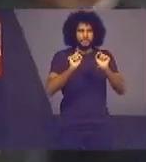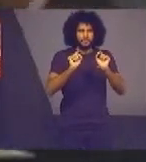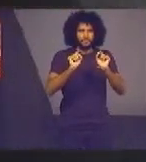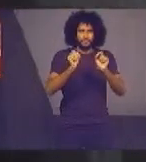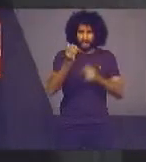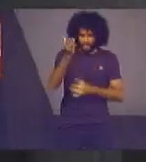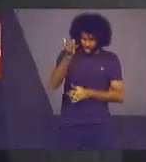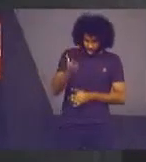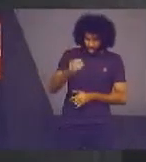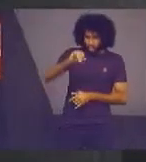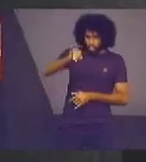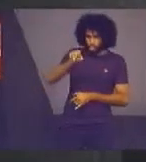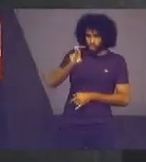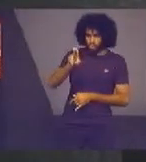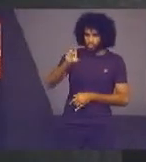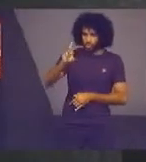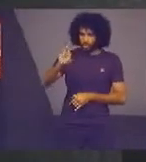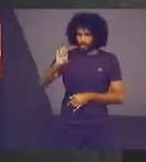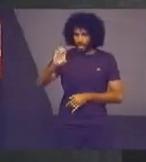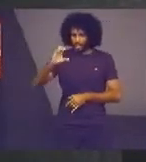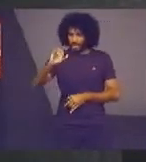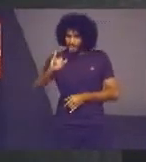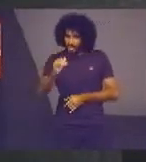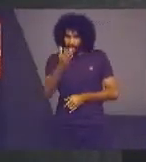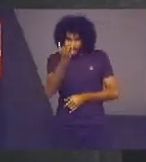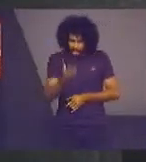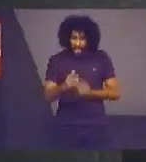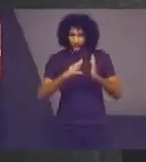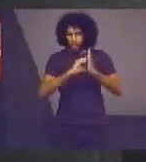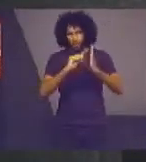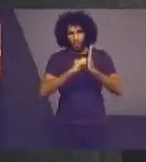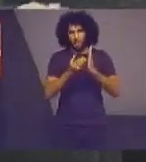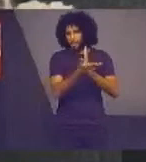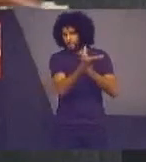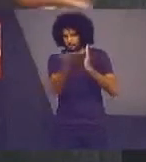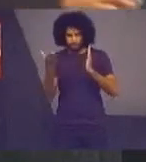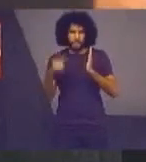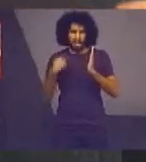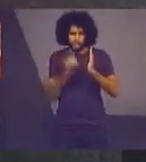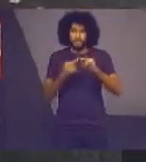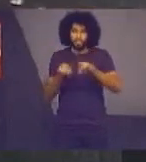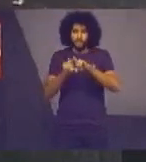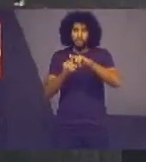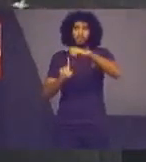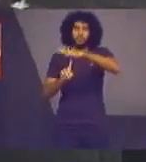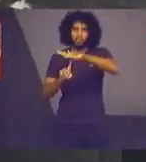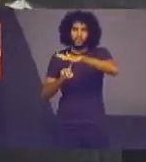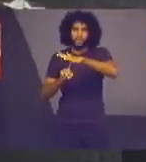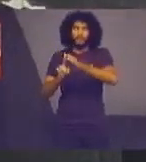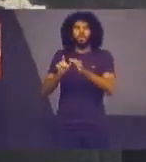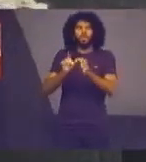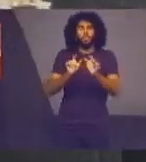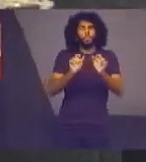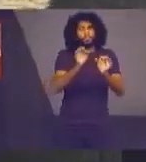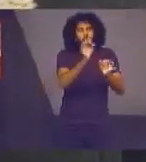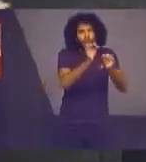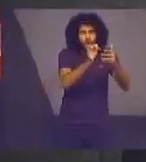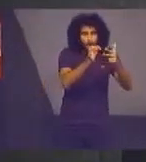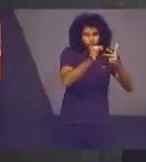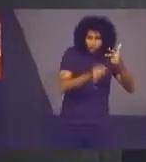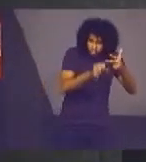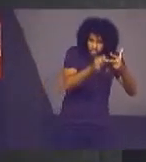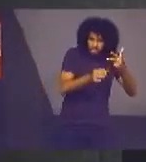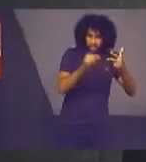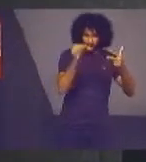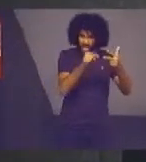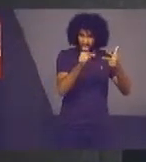Jueci é um exemplo no estado do Paraná De que o Poder Judiciário não é um poder